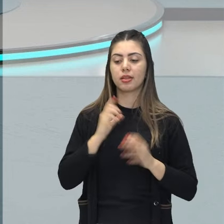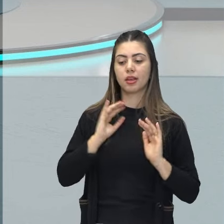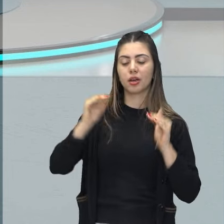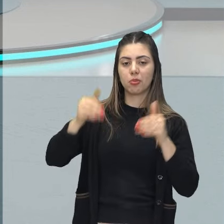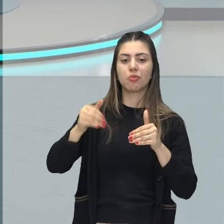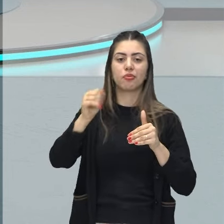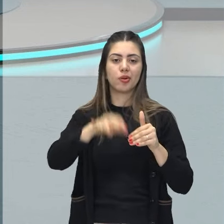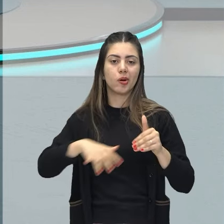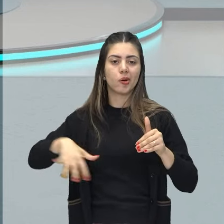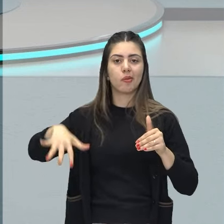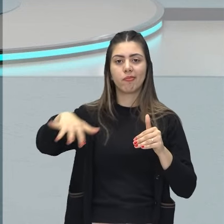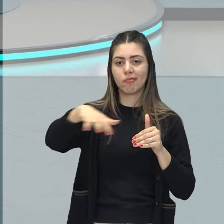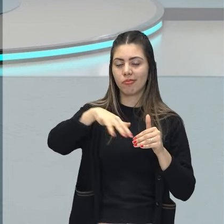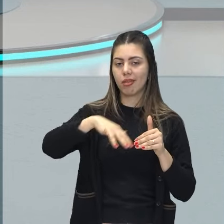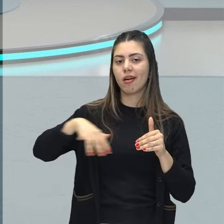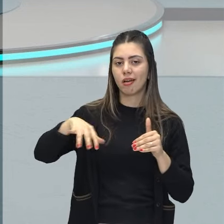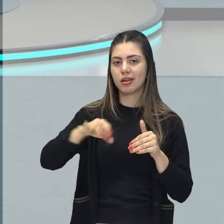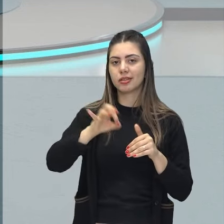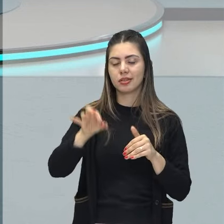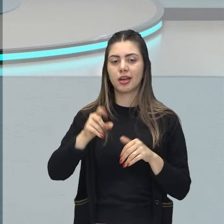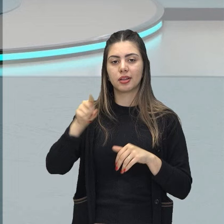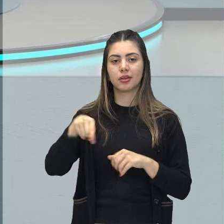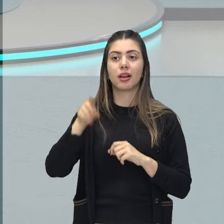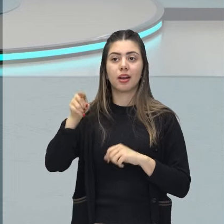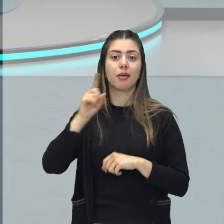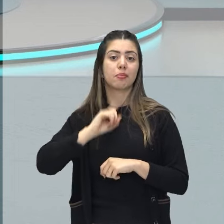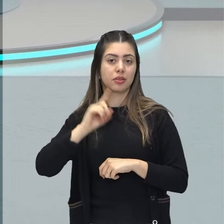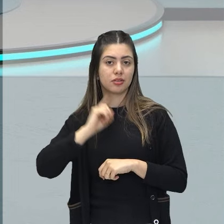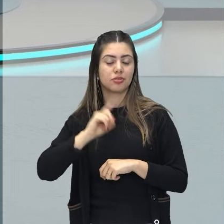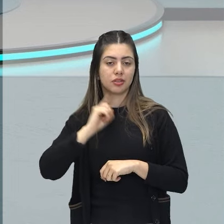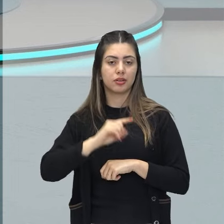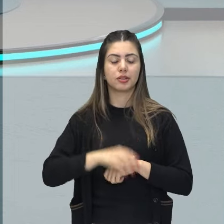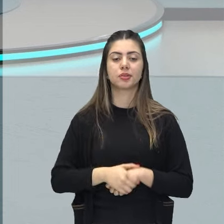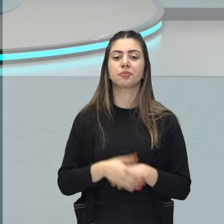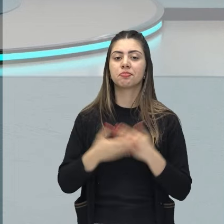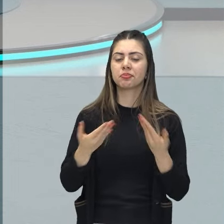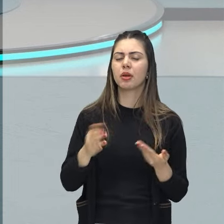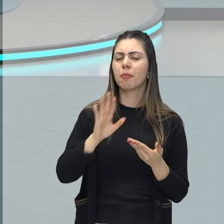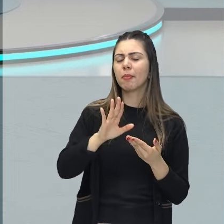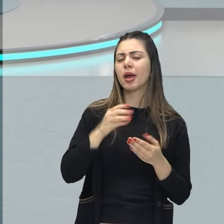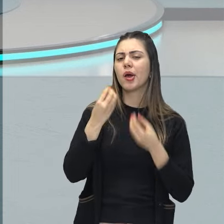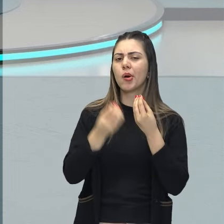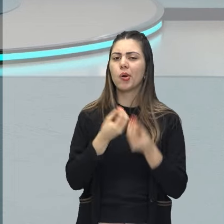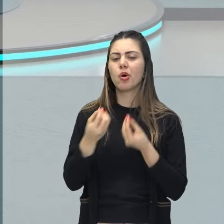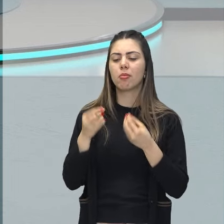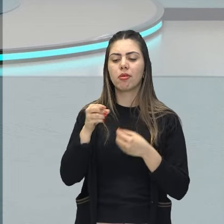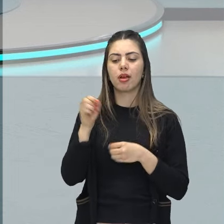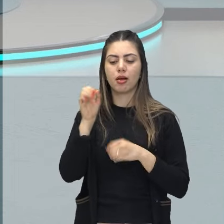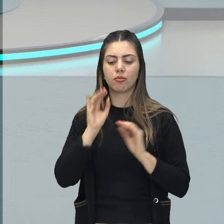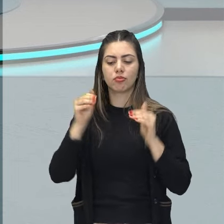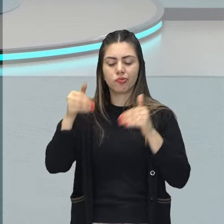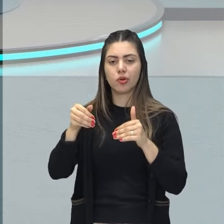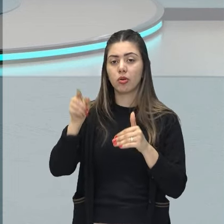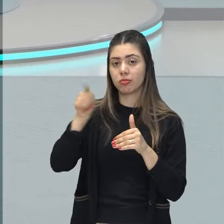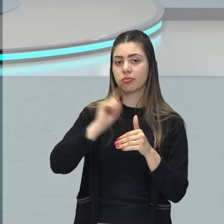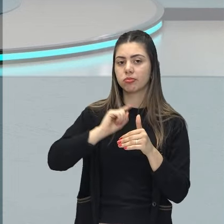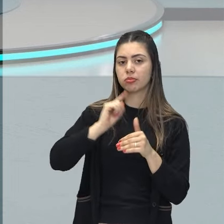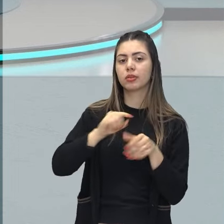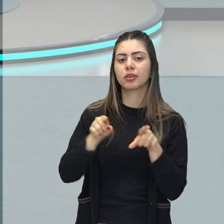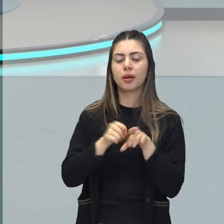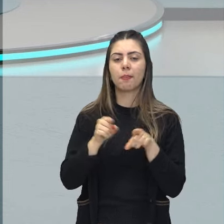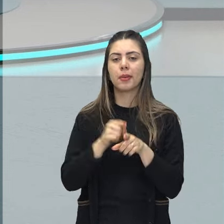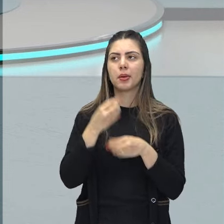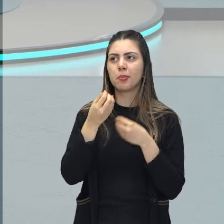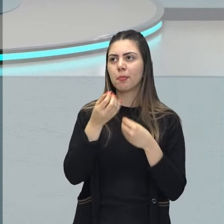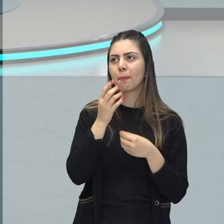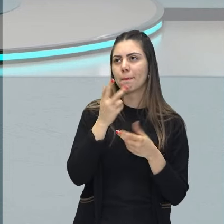regional, ali o sertão de Minas Gerais, mas esse universo, ele também se torna ali universal,